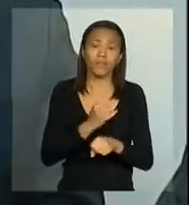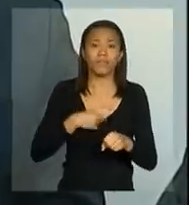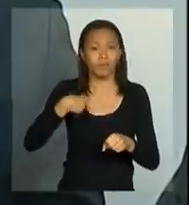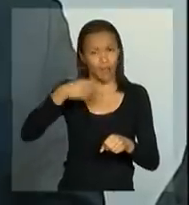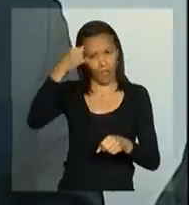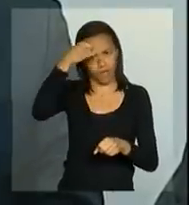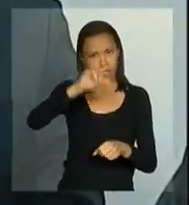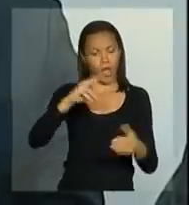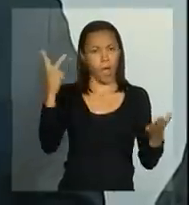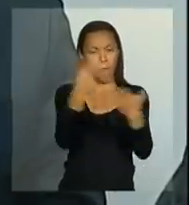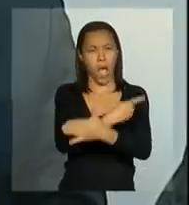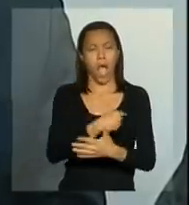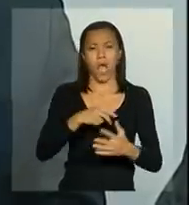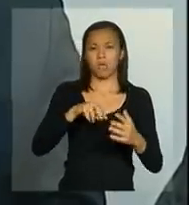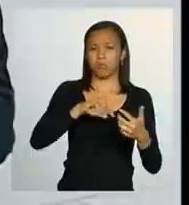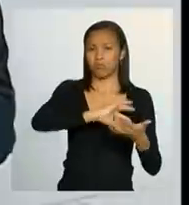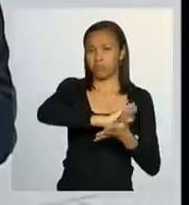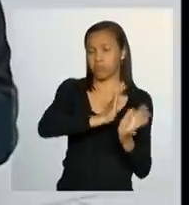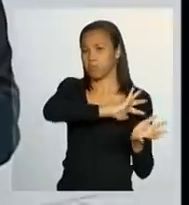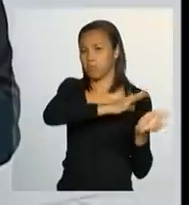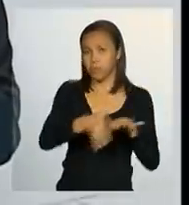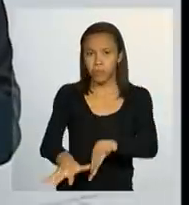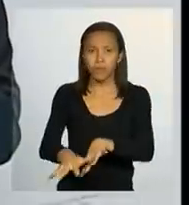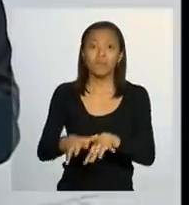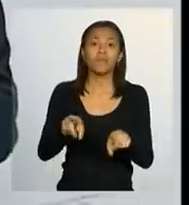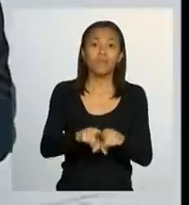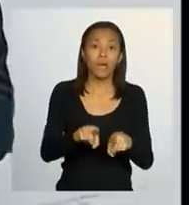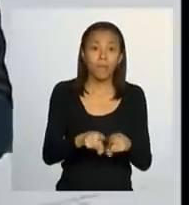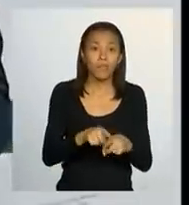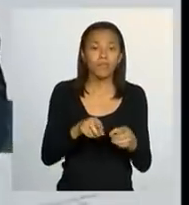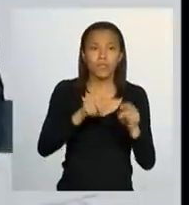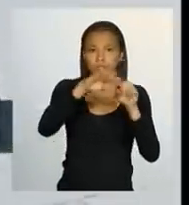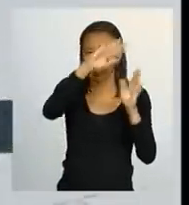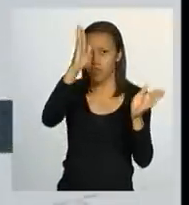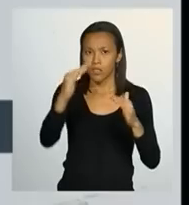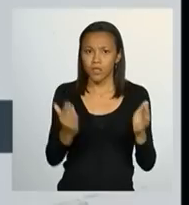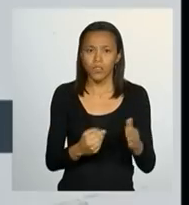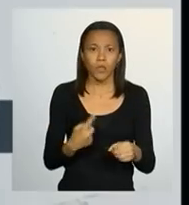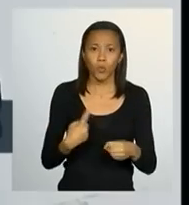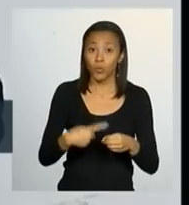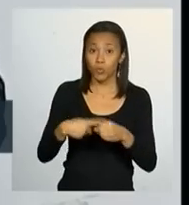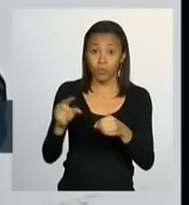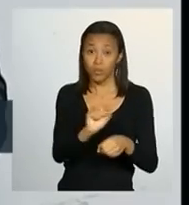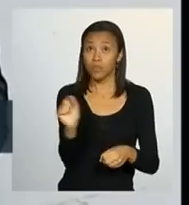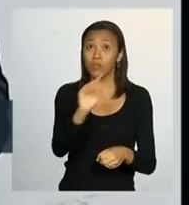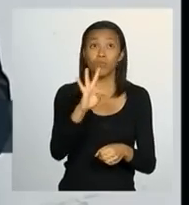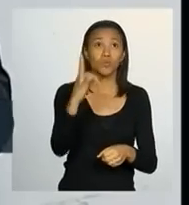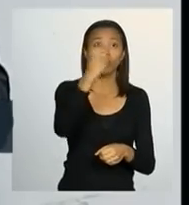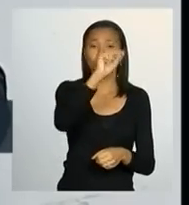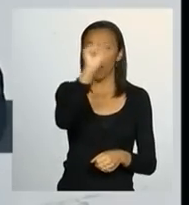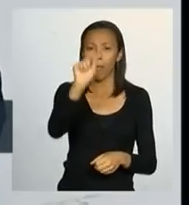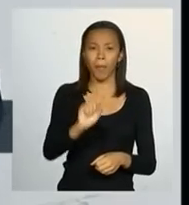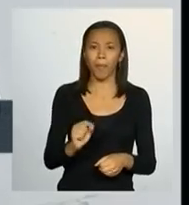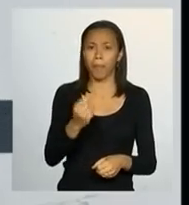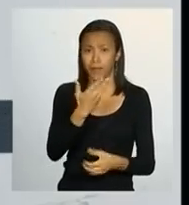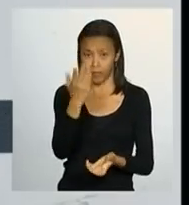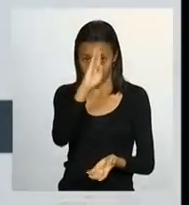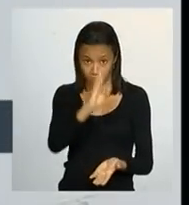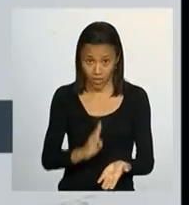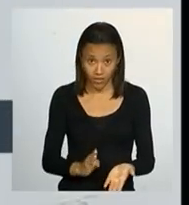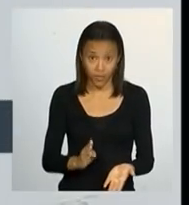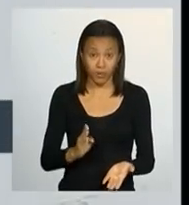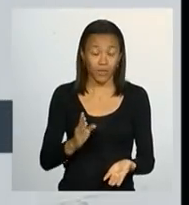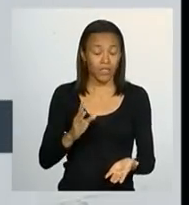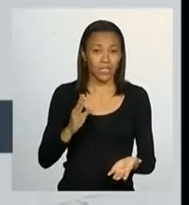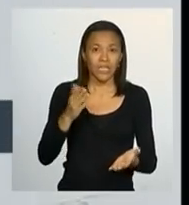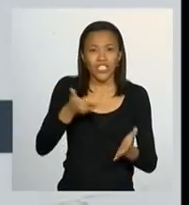inclusive os recursos já aplicados, os mapeamentos dos municípios todos no Brasil, tirando essa preocupação de que